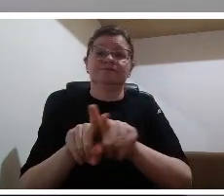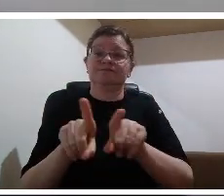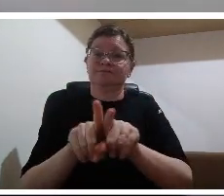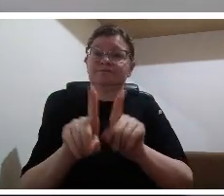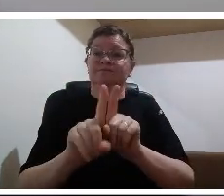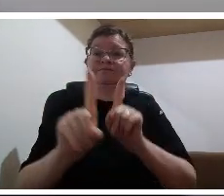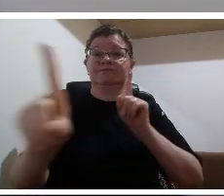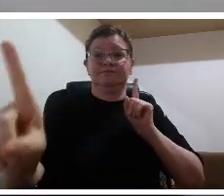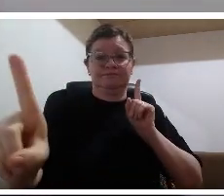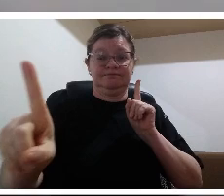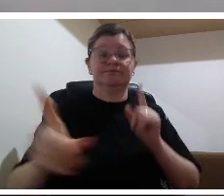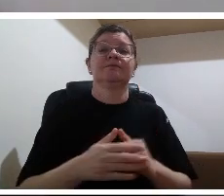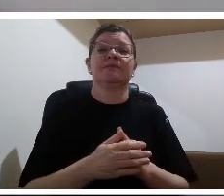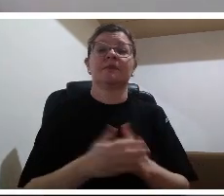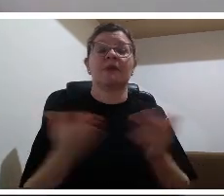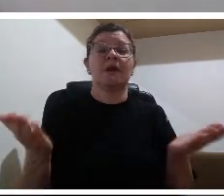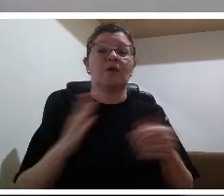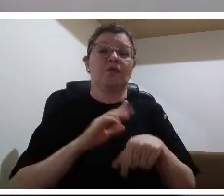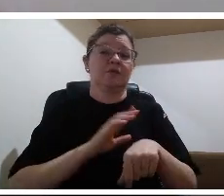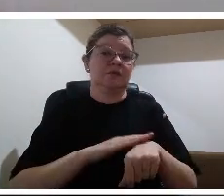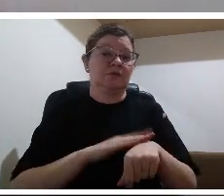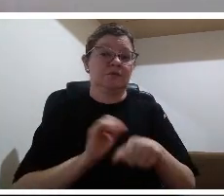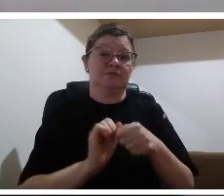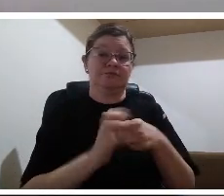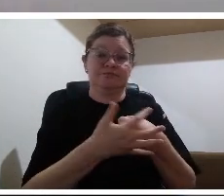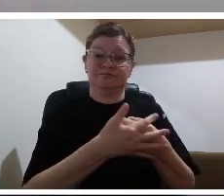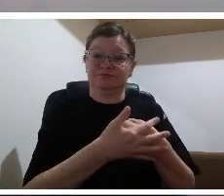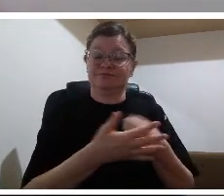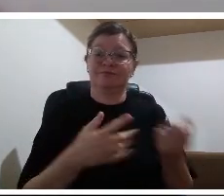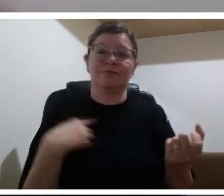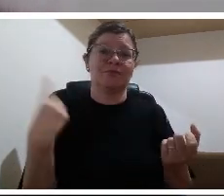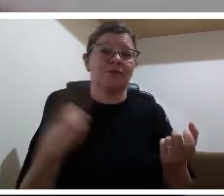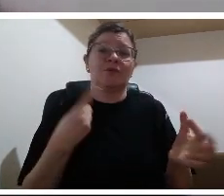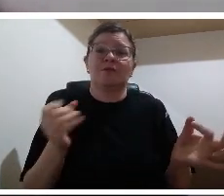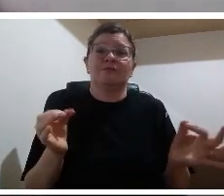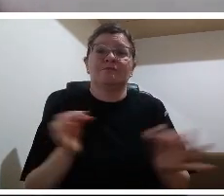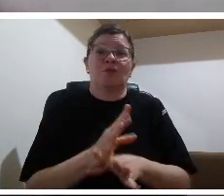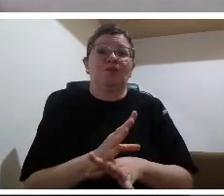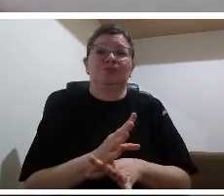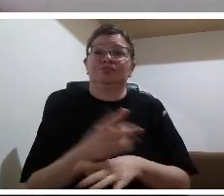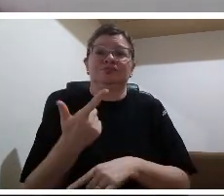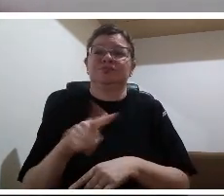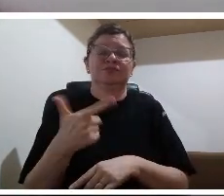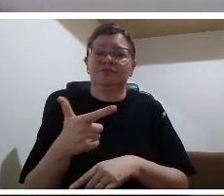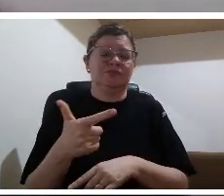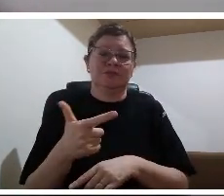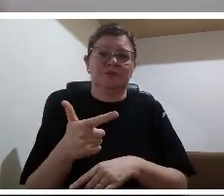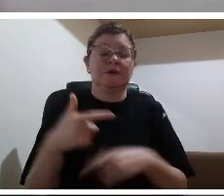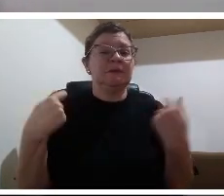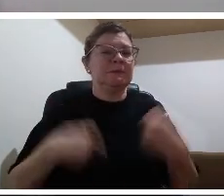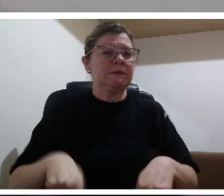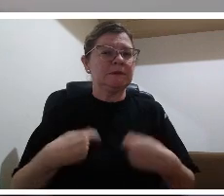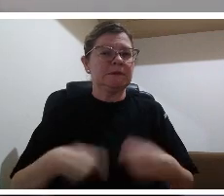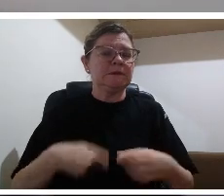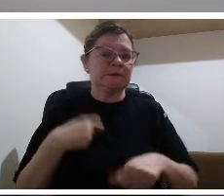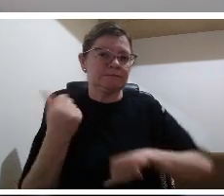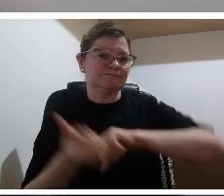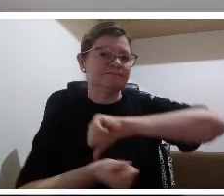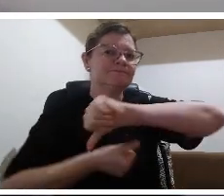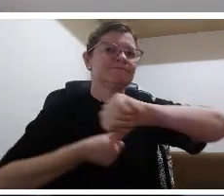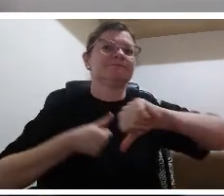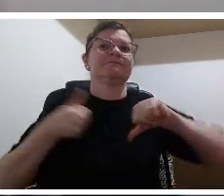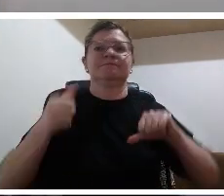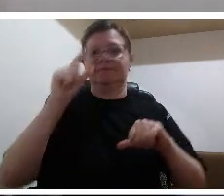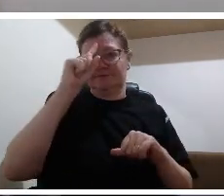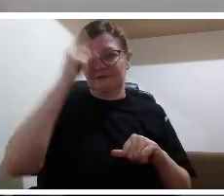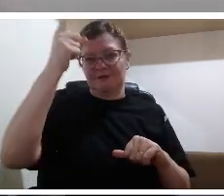tivemos que nos reinventar com esse novo desafio enfrentar esse novo desafio diante dessa nossa realidade